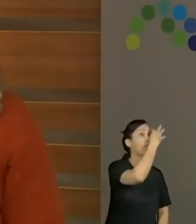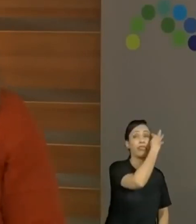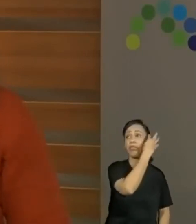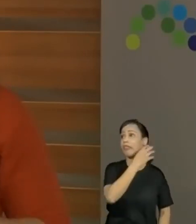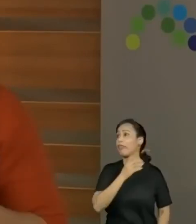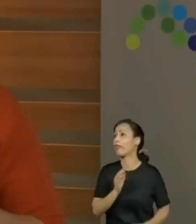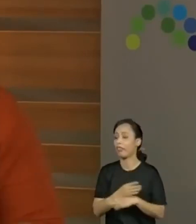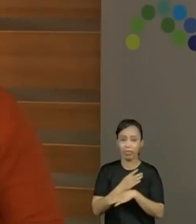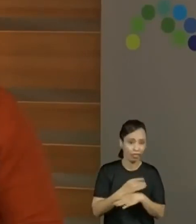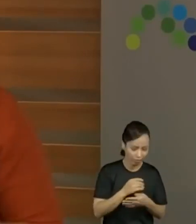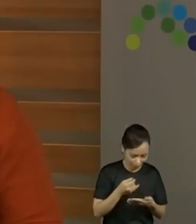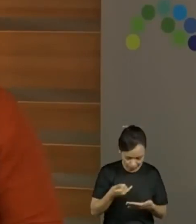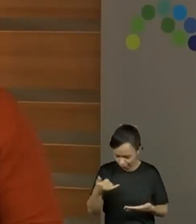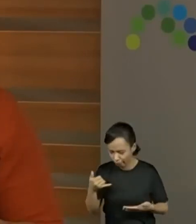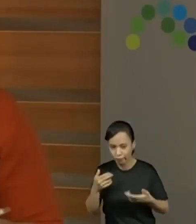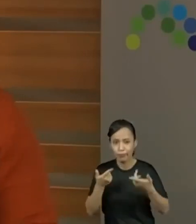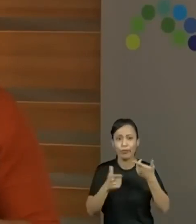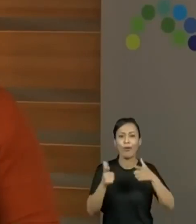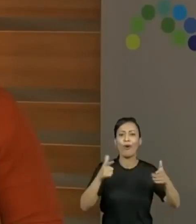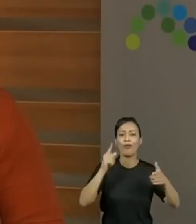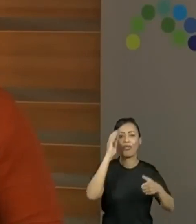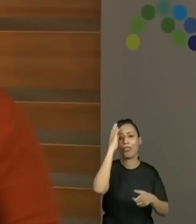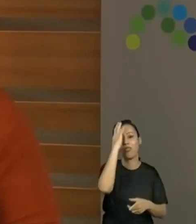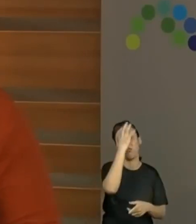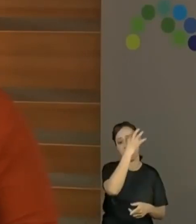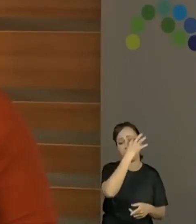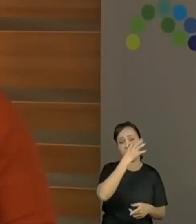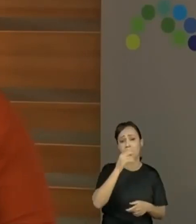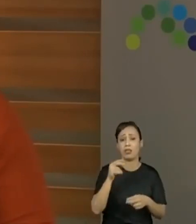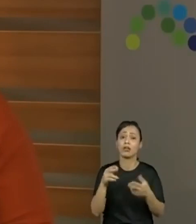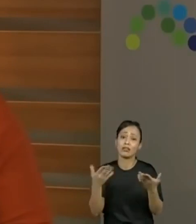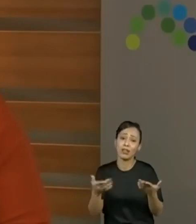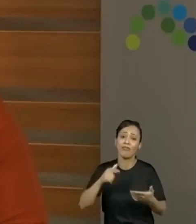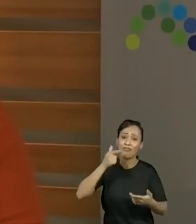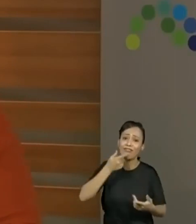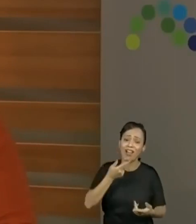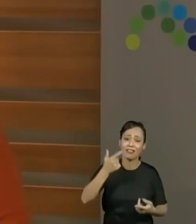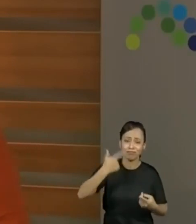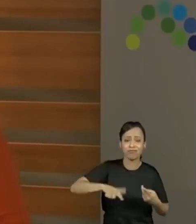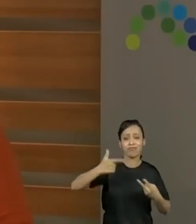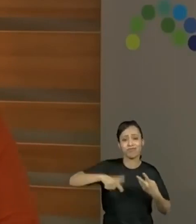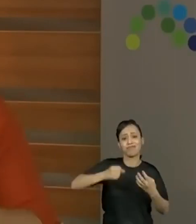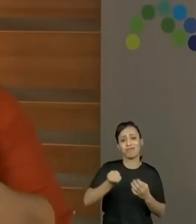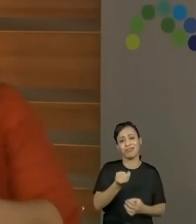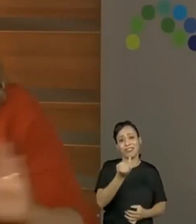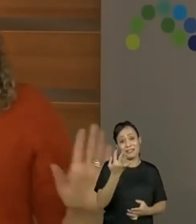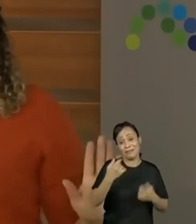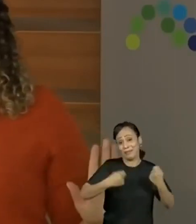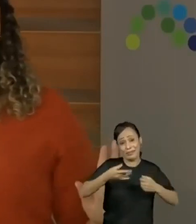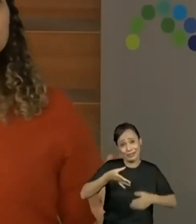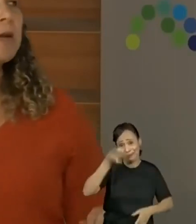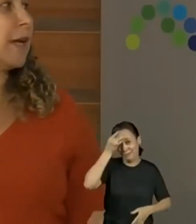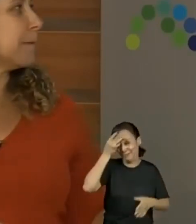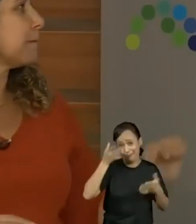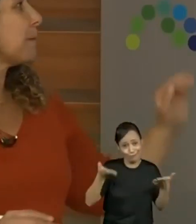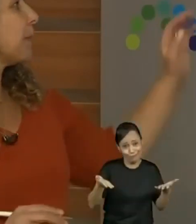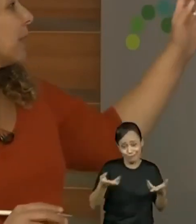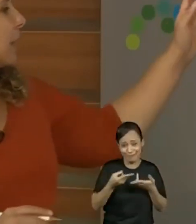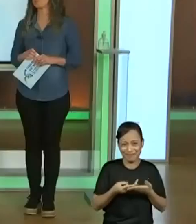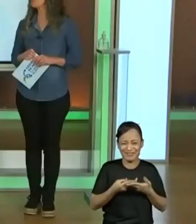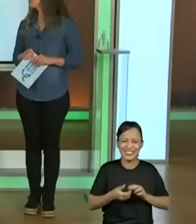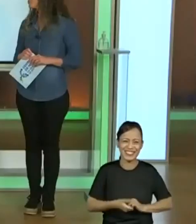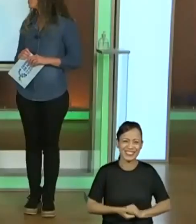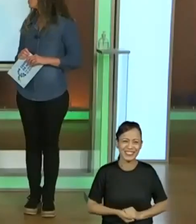Desliga, volta. Então, a gente tem estar sempre retomando para tentar alcançar o máximo dos pequenos possível. Estão continuando, turminha?